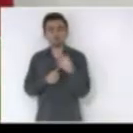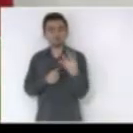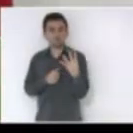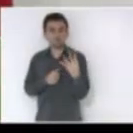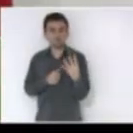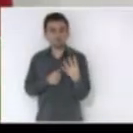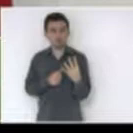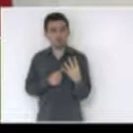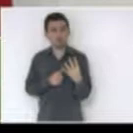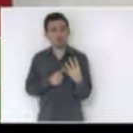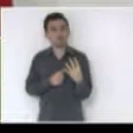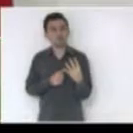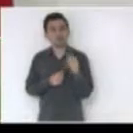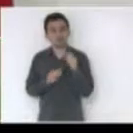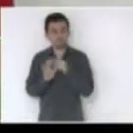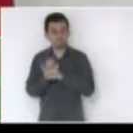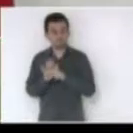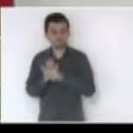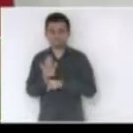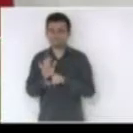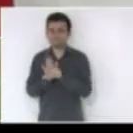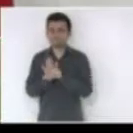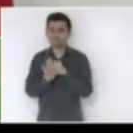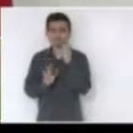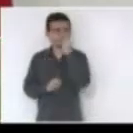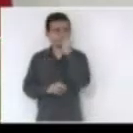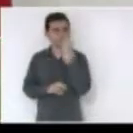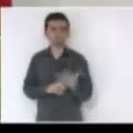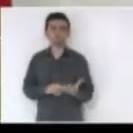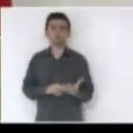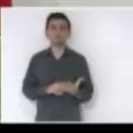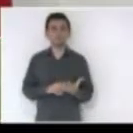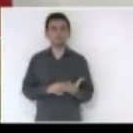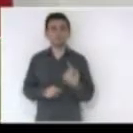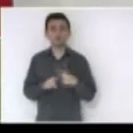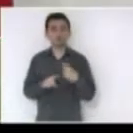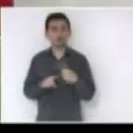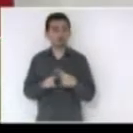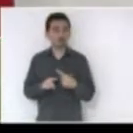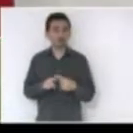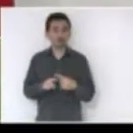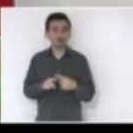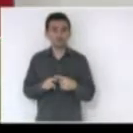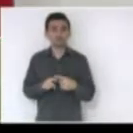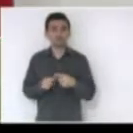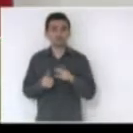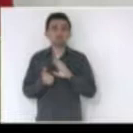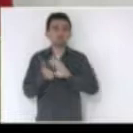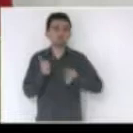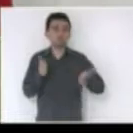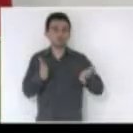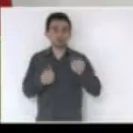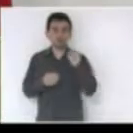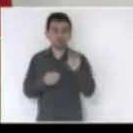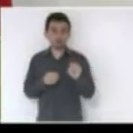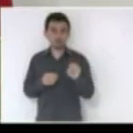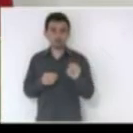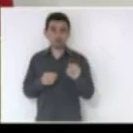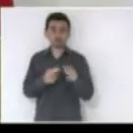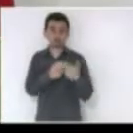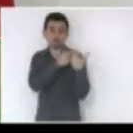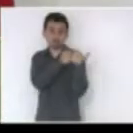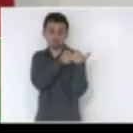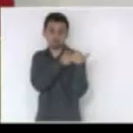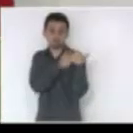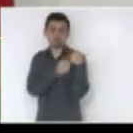esse projeto de lei ele é muito bom por quê? porque ele tira a responsabilidade solidária financeira da Selesc